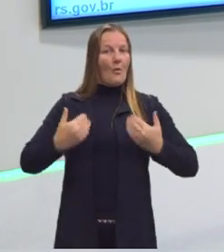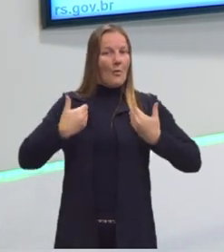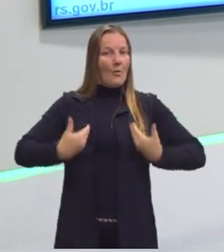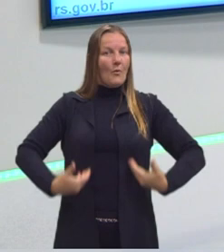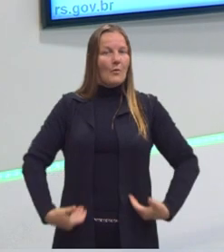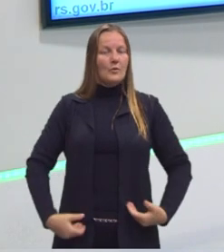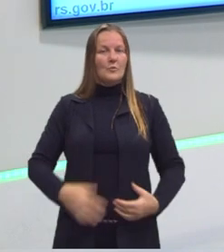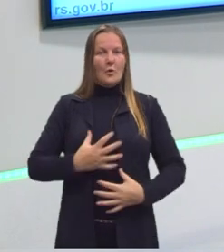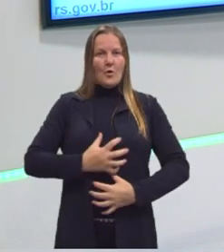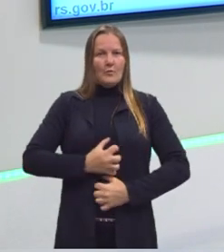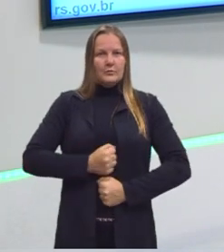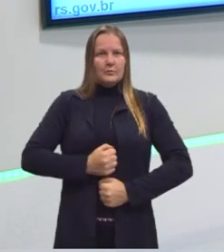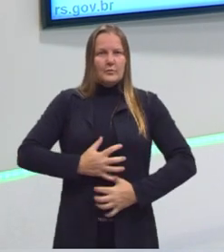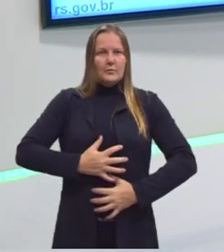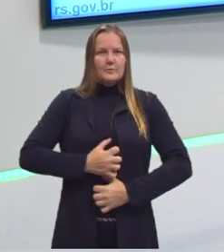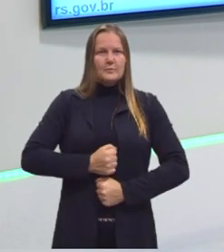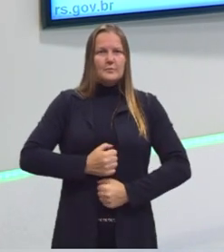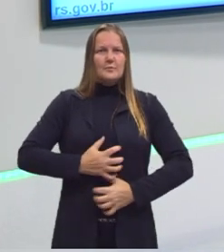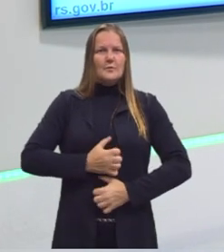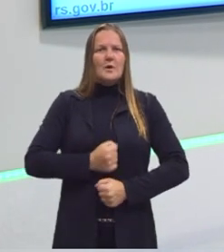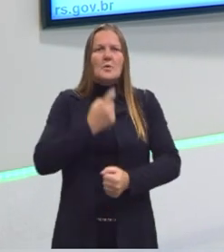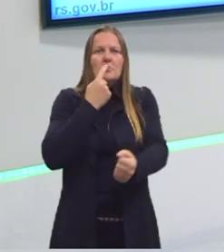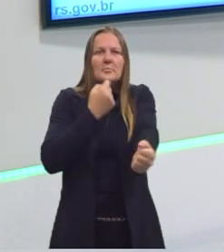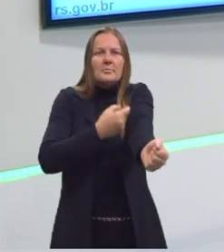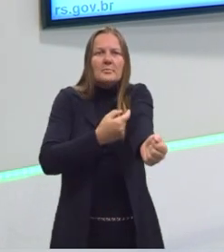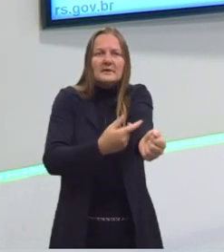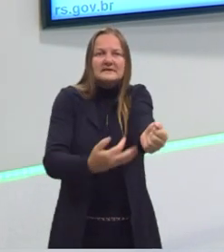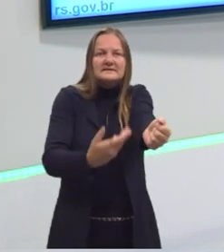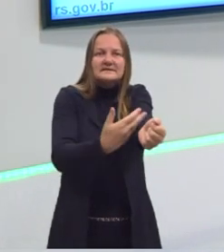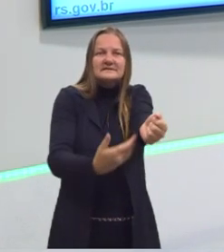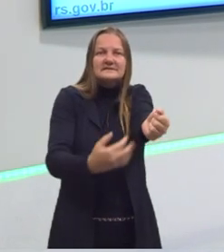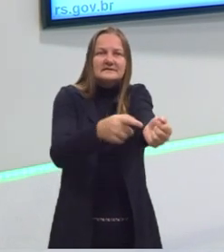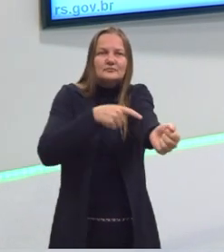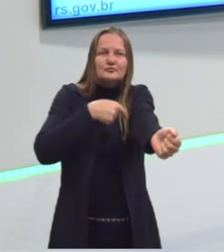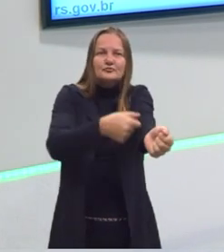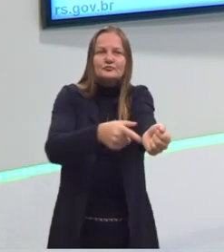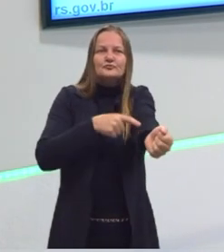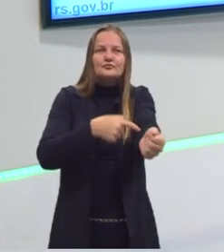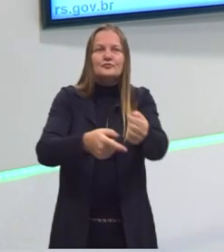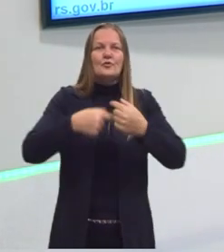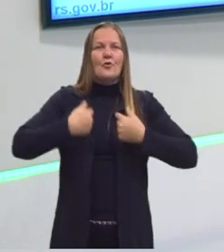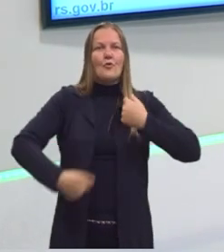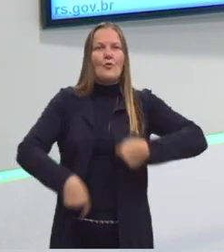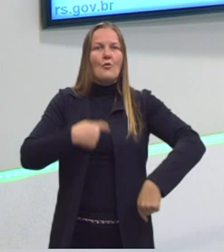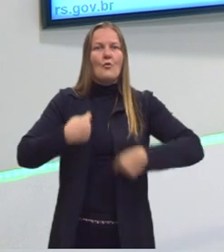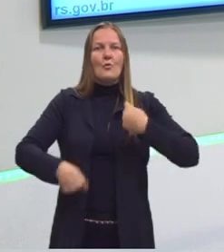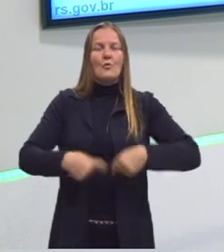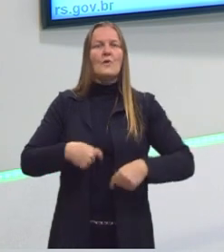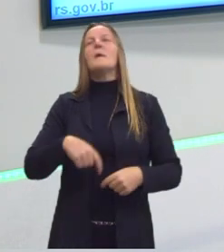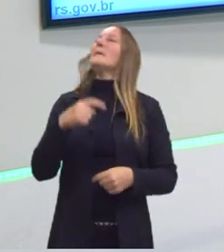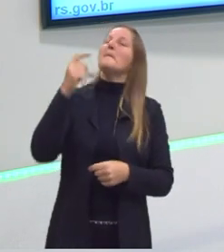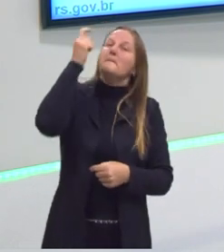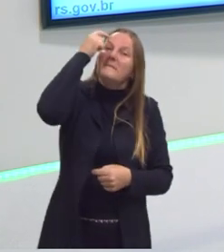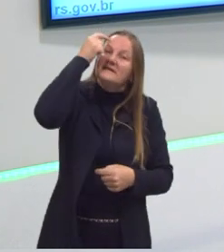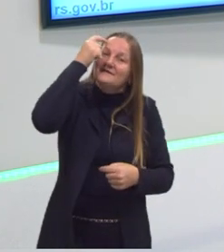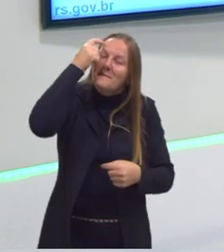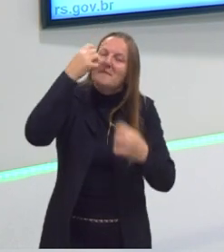digestão, na corrente sanguínea, nos nossos pensamentos, ocorrendo reações.